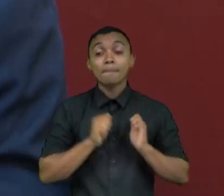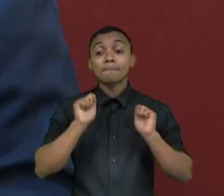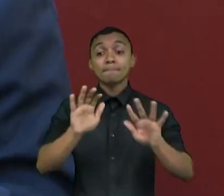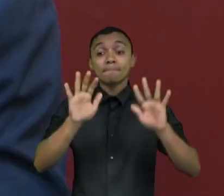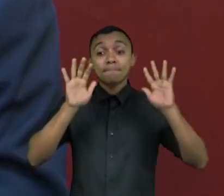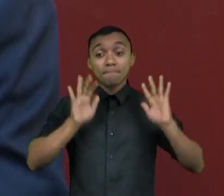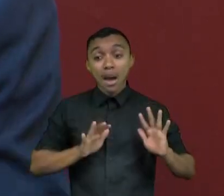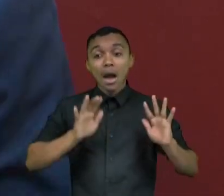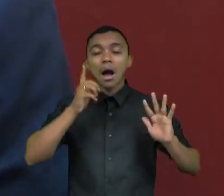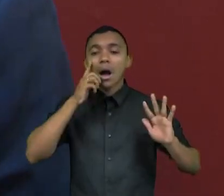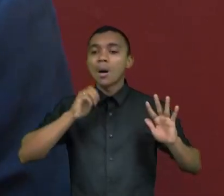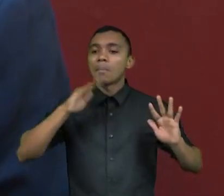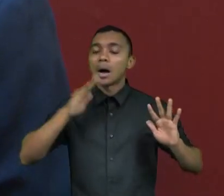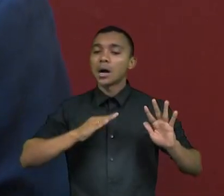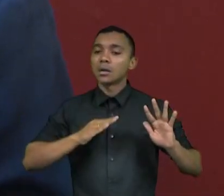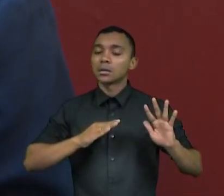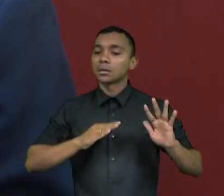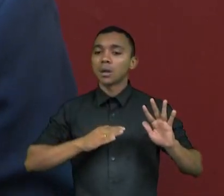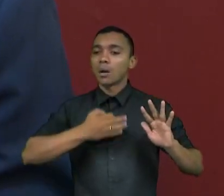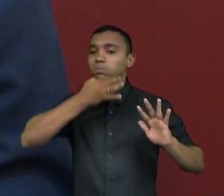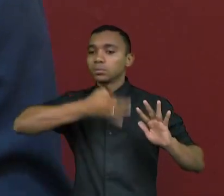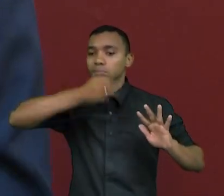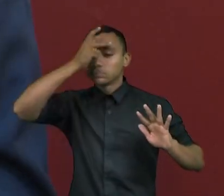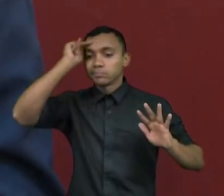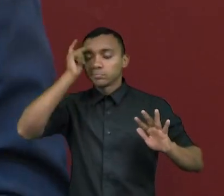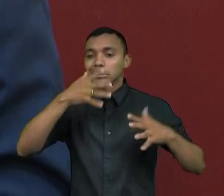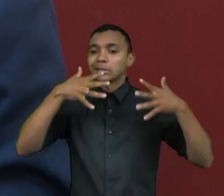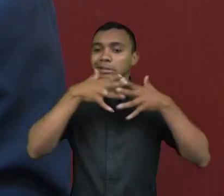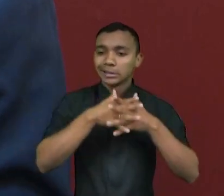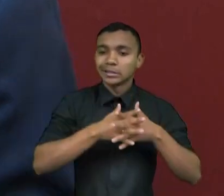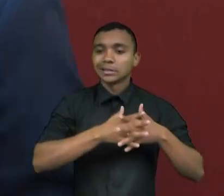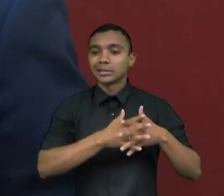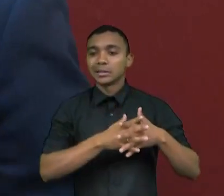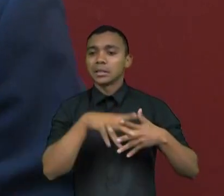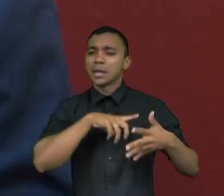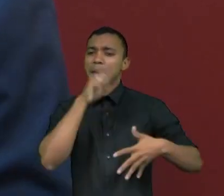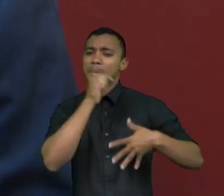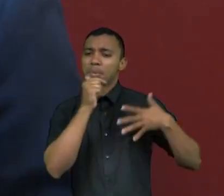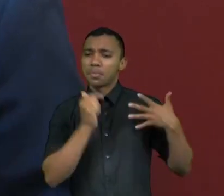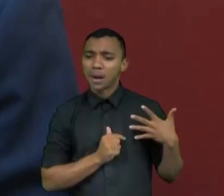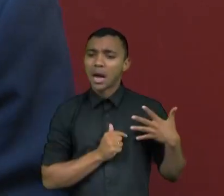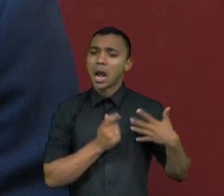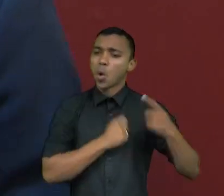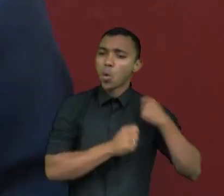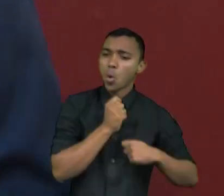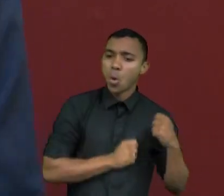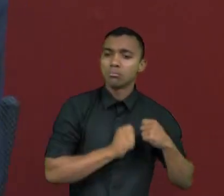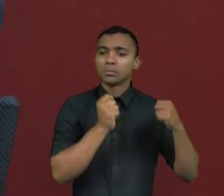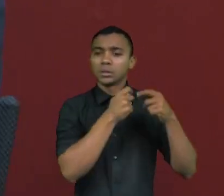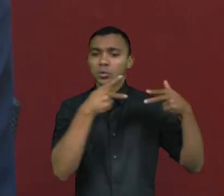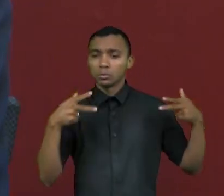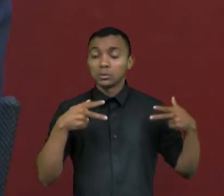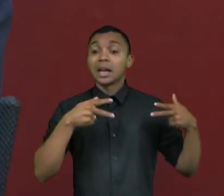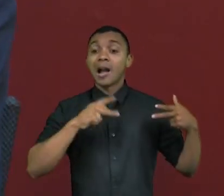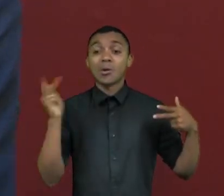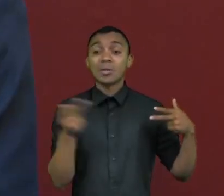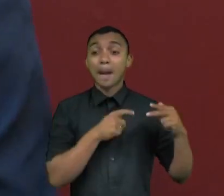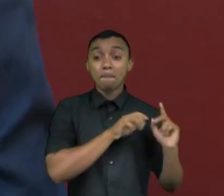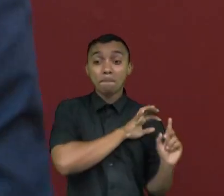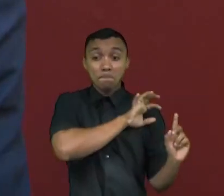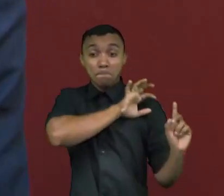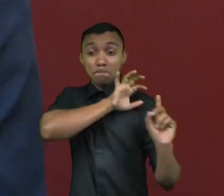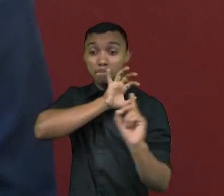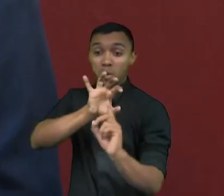formação cada vez mais complexa de opinião das pessoas. E outras variáveis, que não só essas demográficas, econômicas, que estão influenciando na